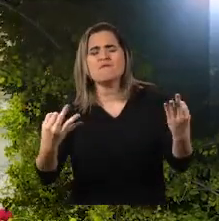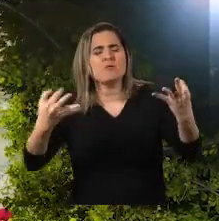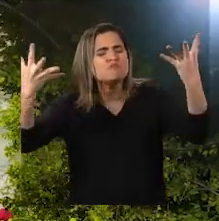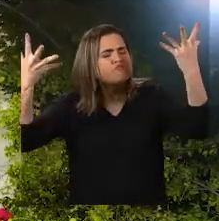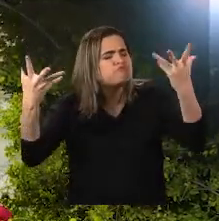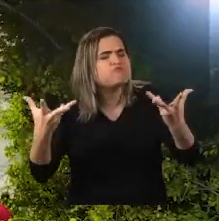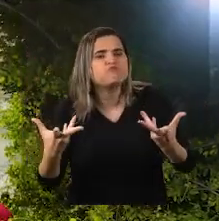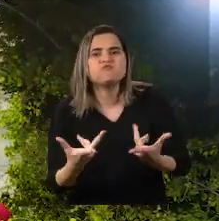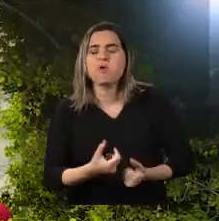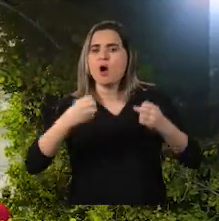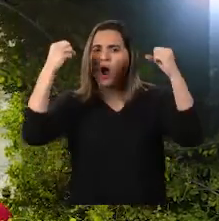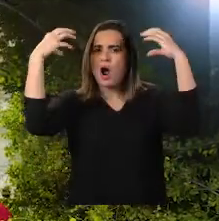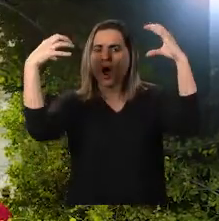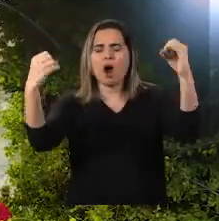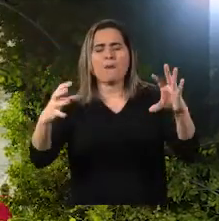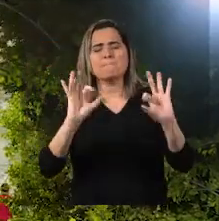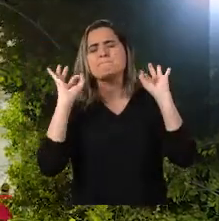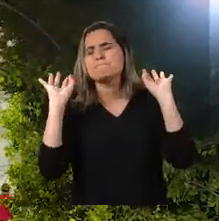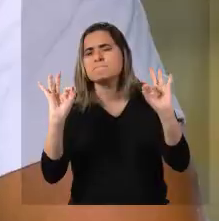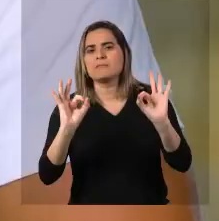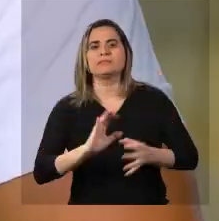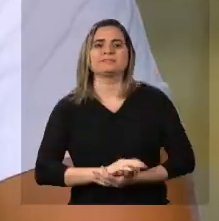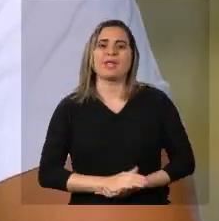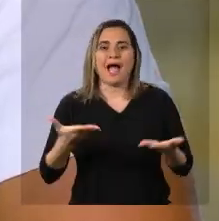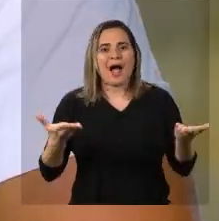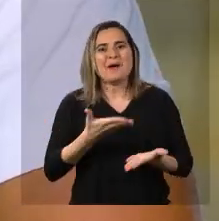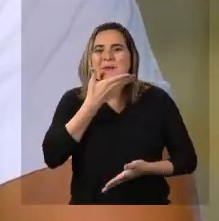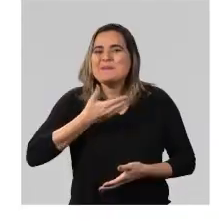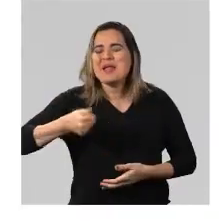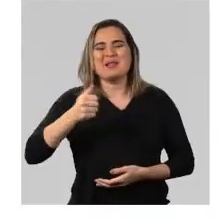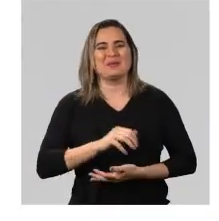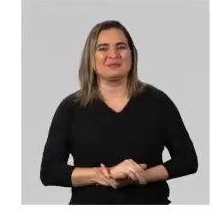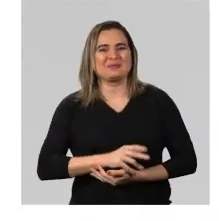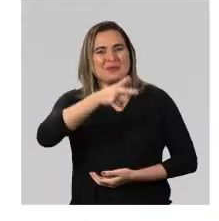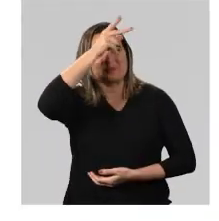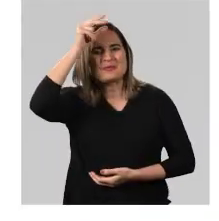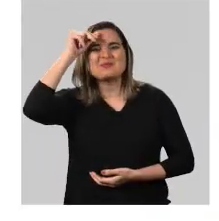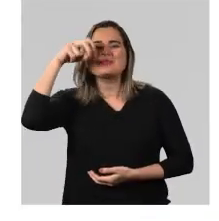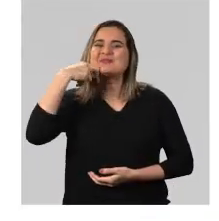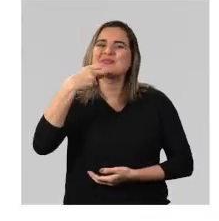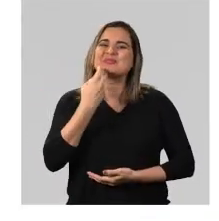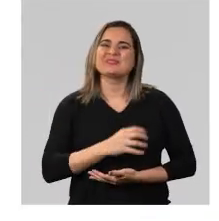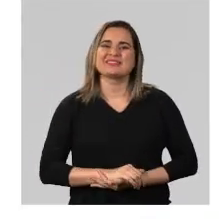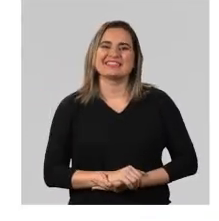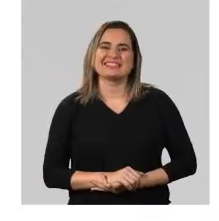maravilhoso, depois dessa iluminação fantástica. Agora ficou bem melhor. Prefeitura do Natal. do